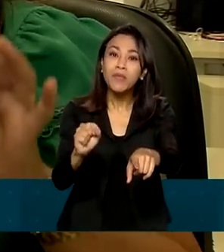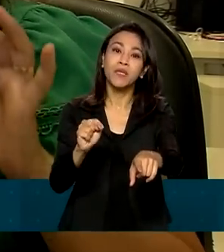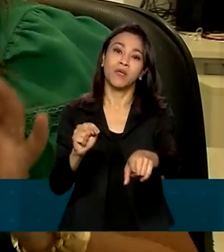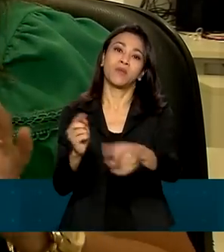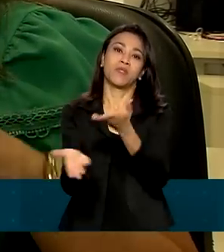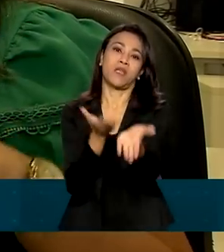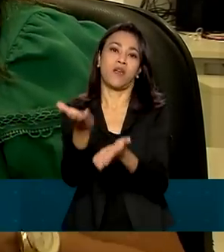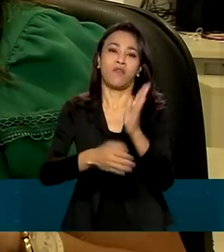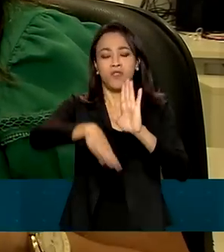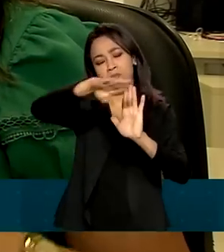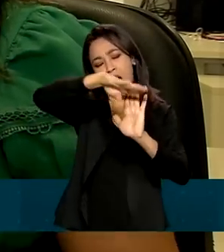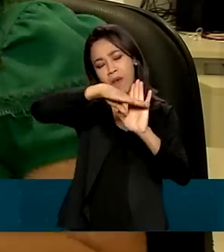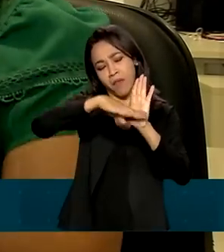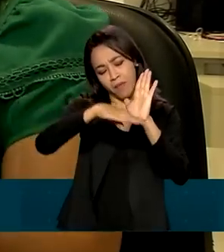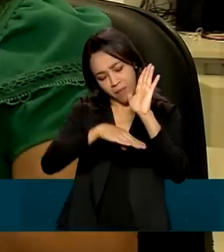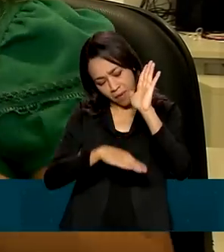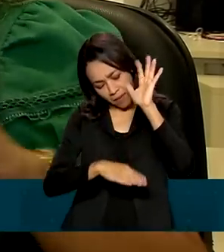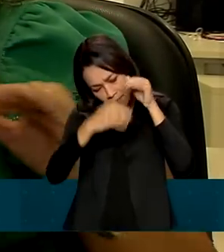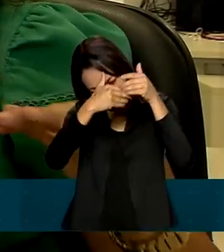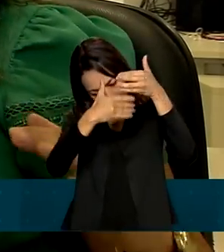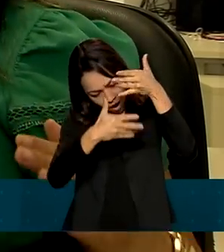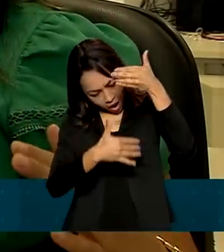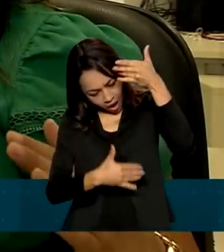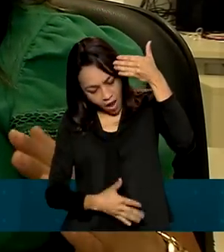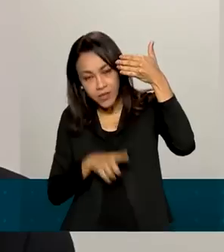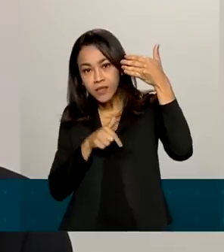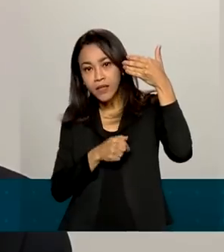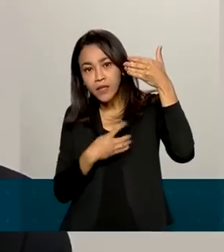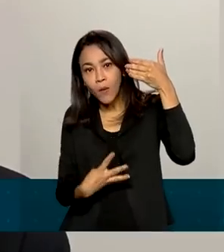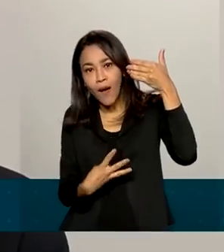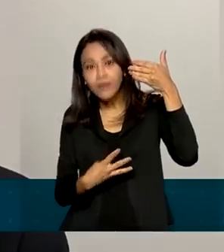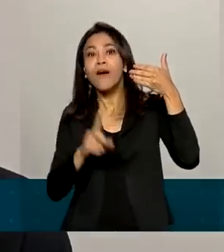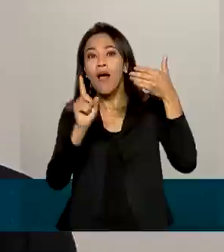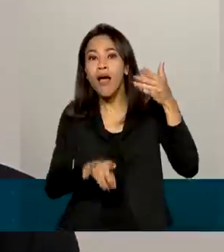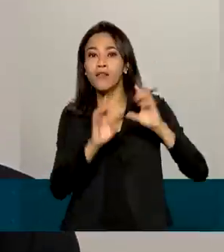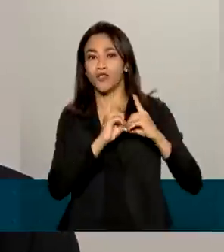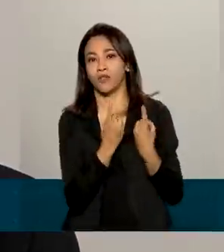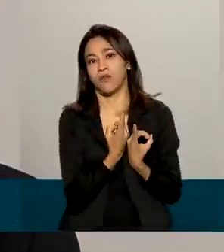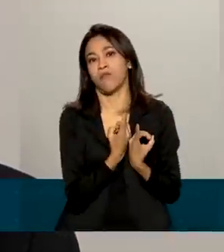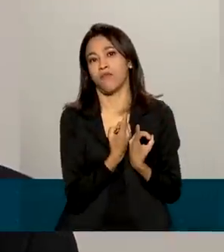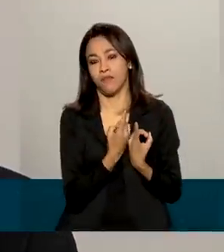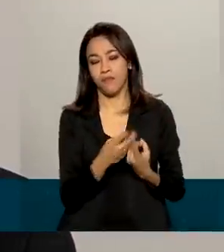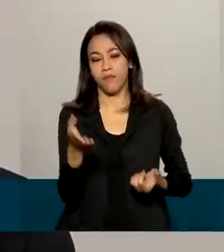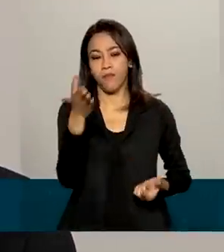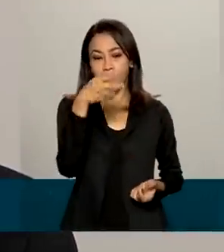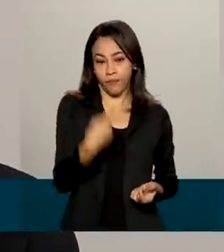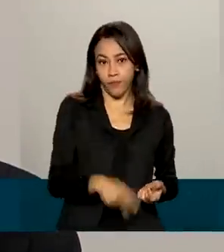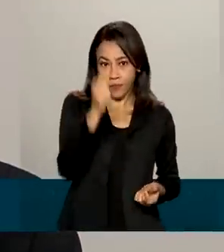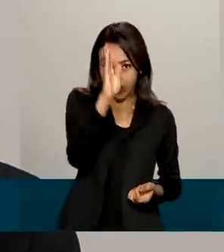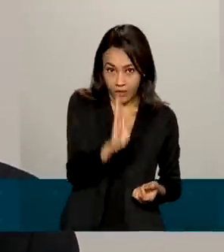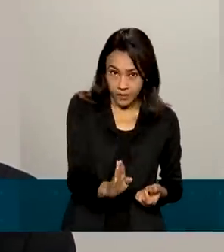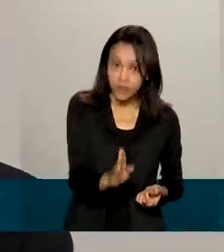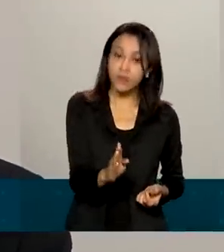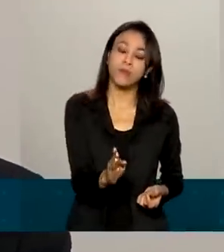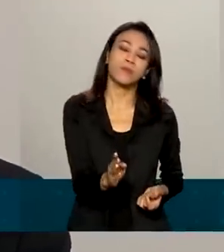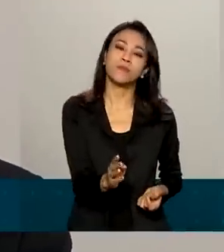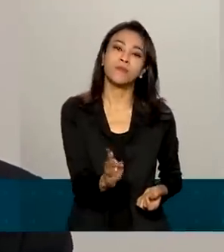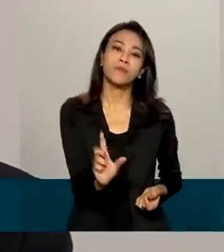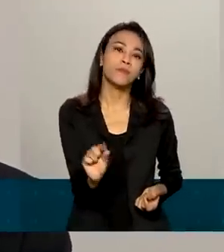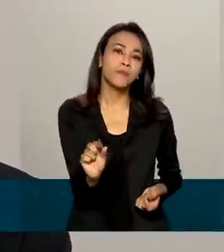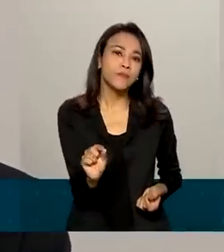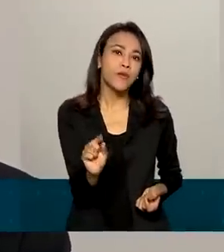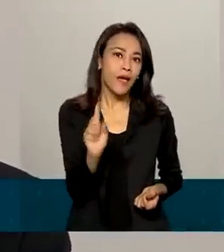74% deles totalmente digitais. O governo digital do Brasil já é reconhecido como o